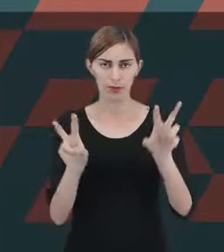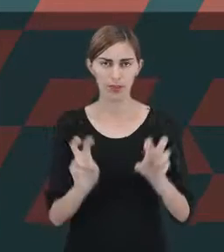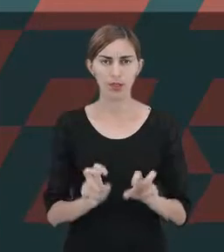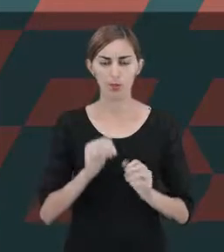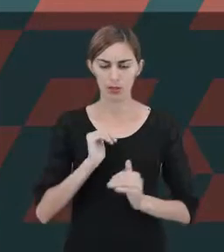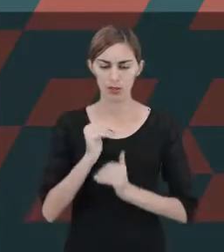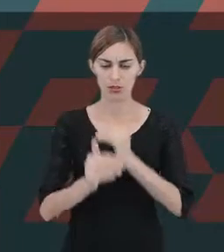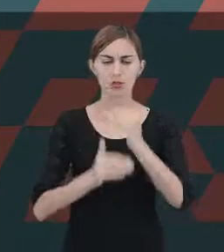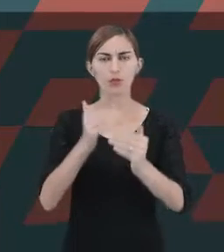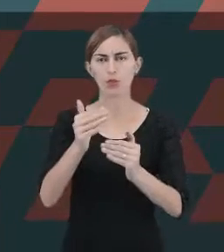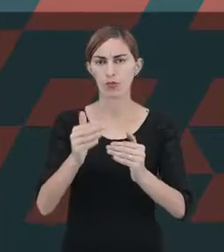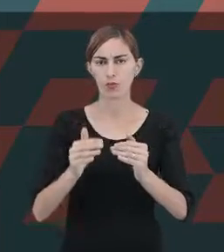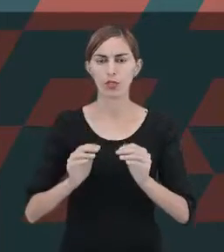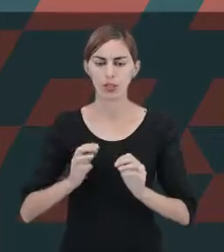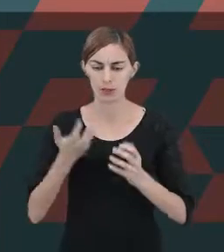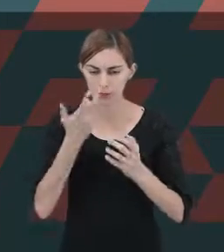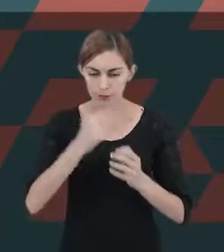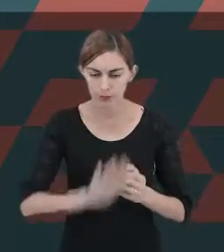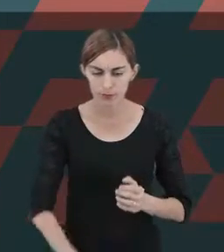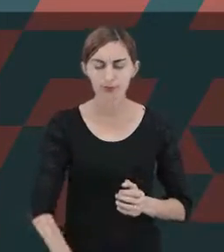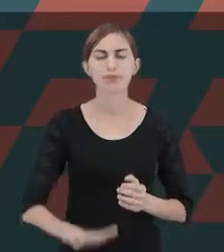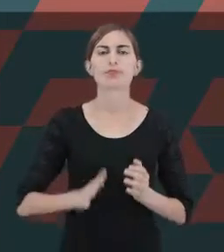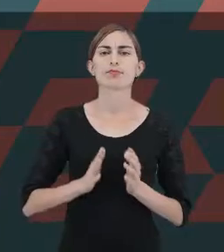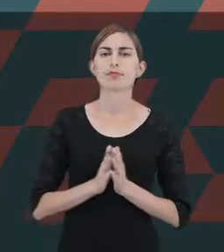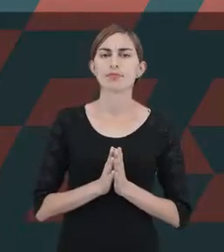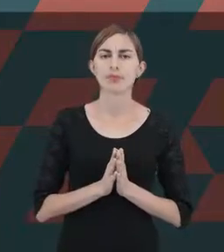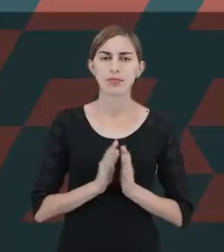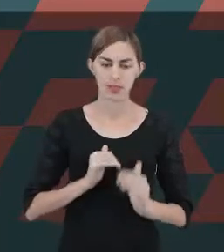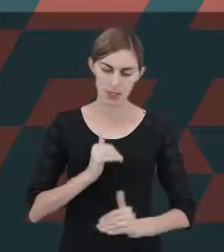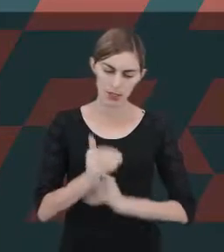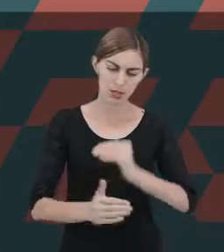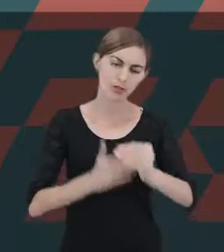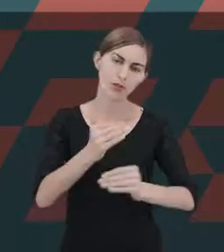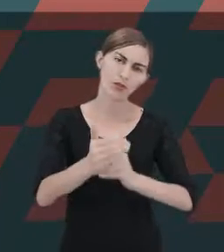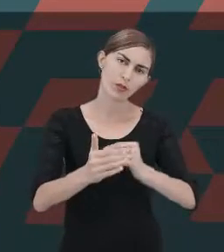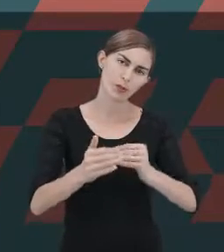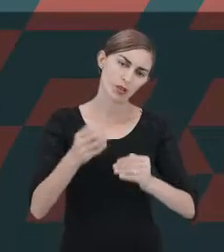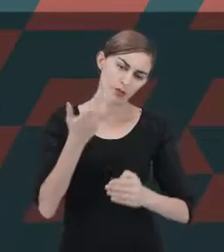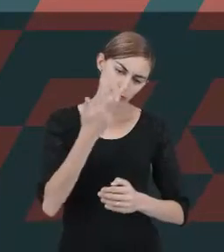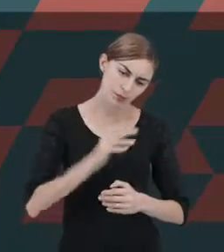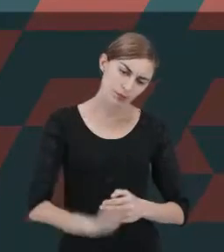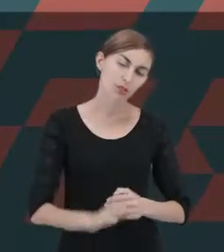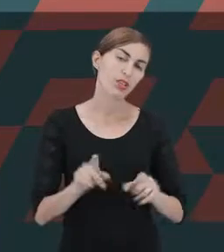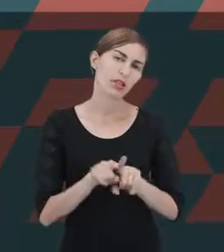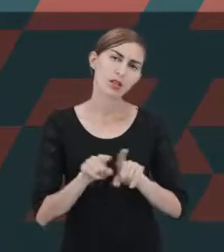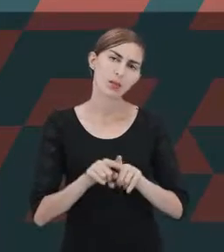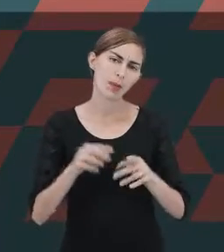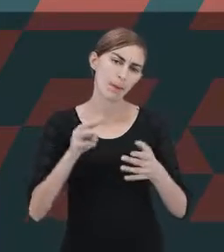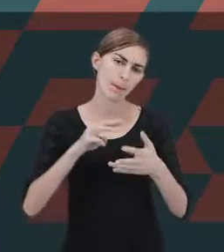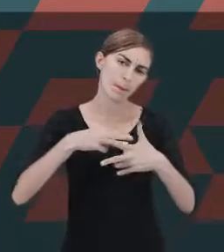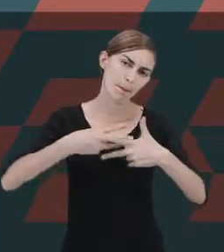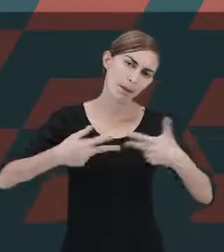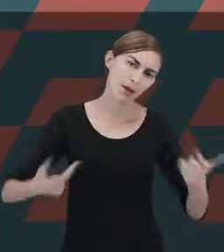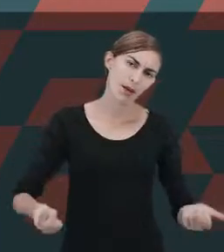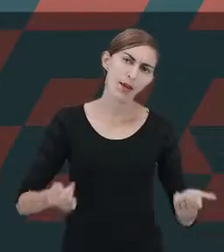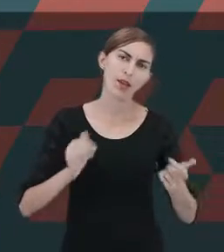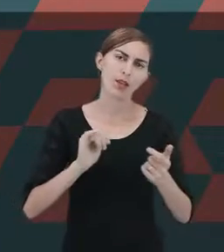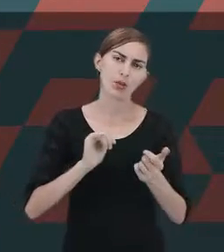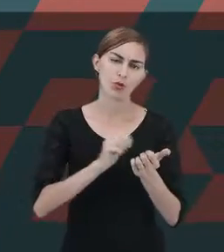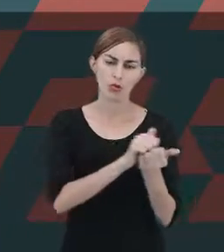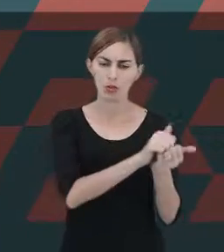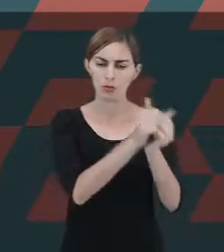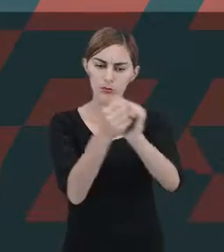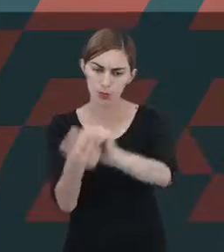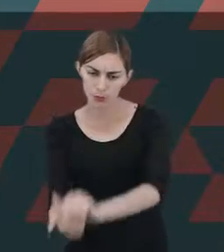infantil, as implicações desse desenvolvimento, bem como os métodos de intervenção, a